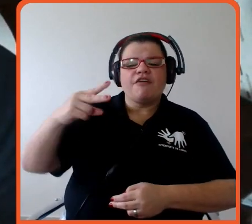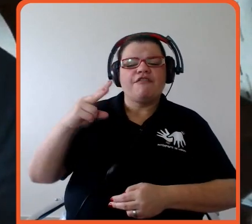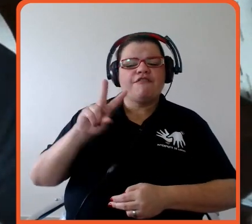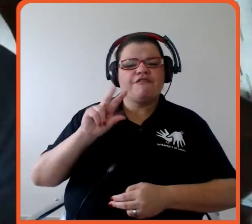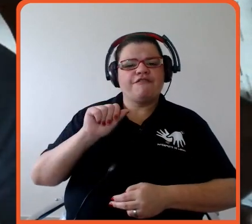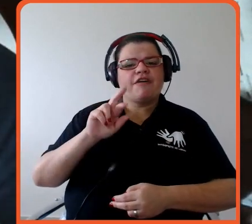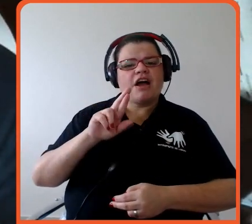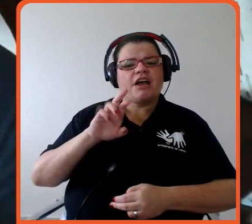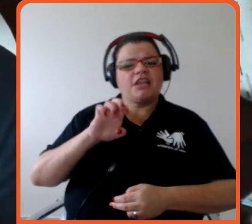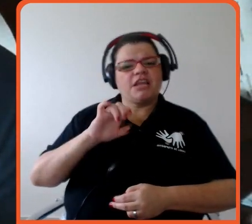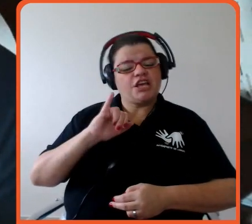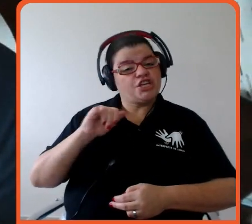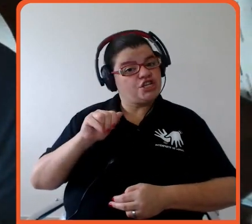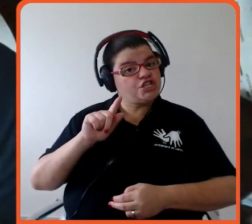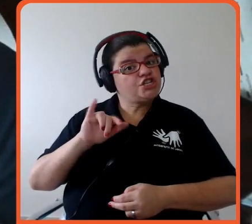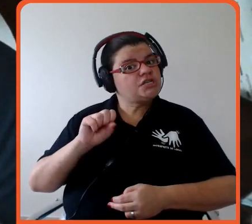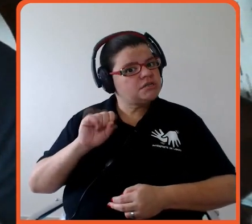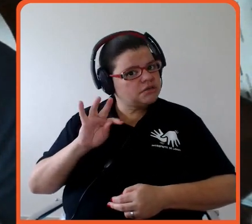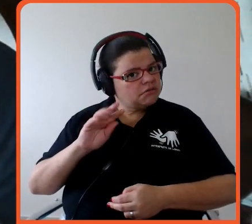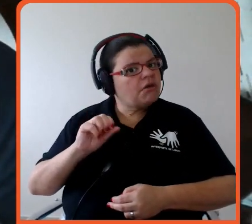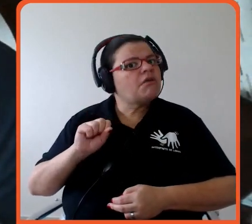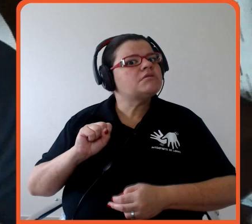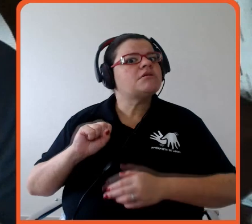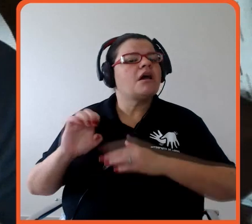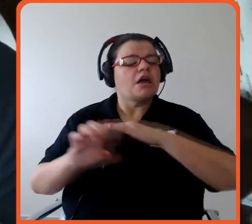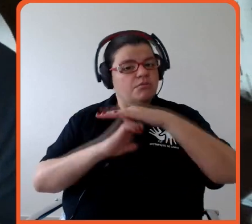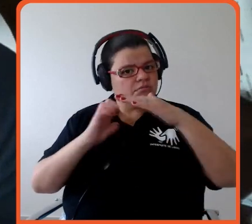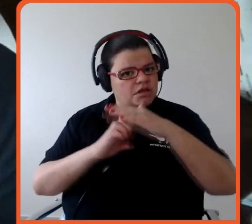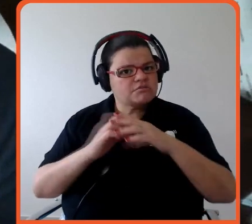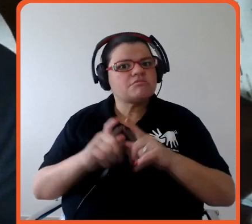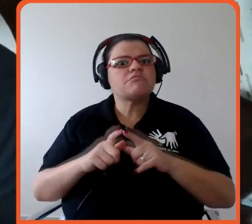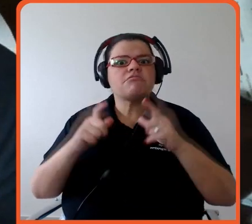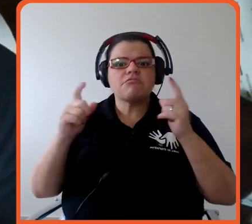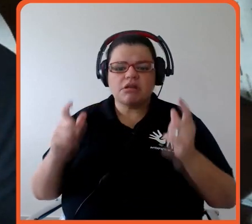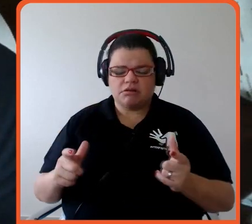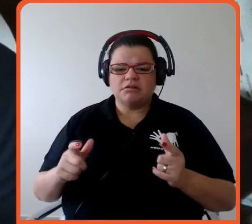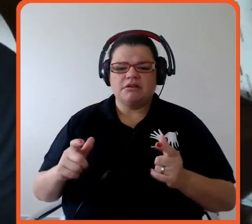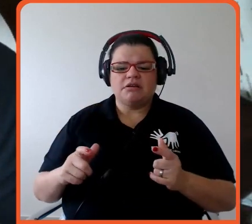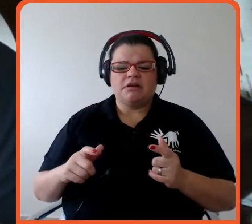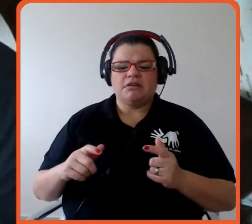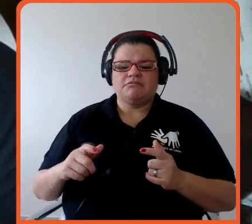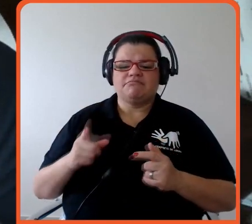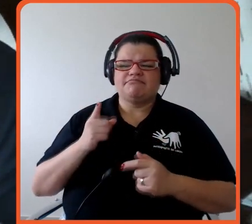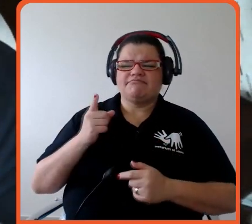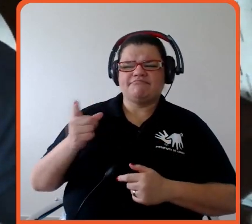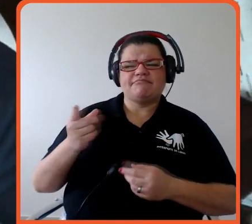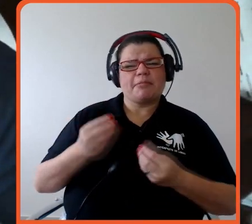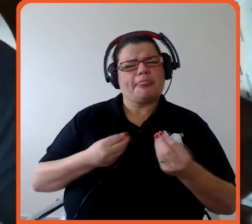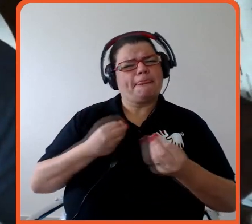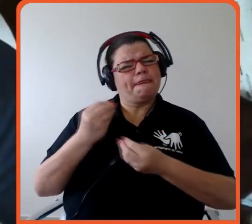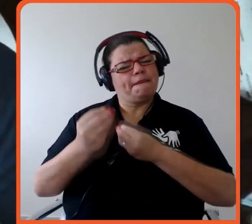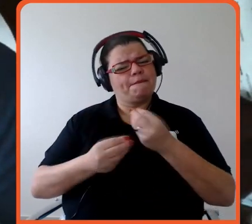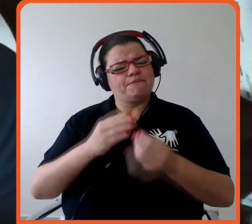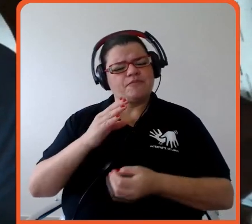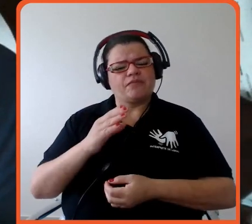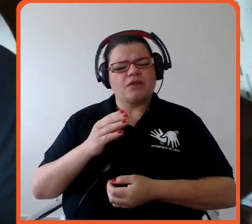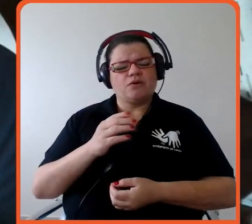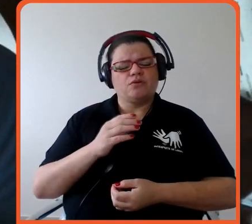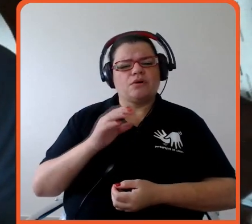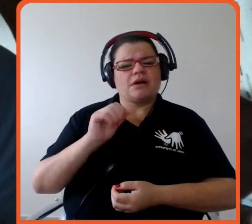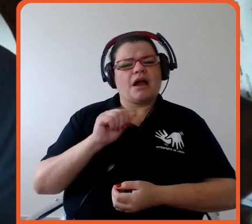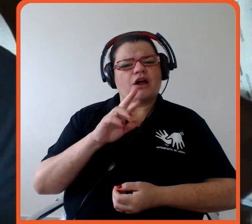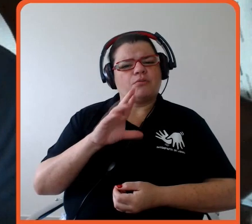grandes varejistas inclusive neutralizando carbono, mas aí falando de escopo 1 ou 2, 1 e 2,